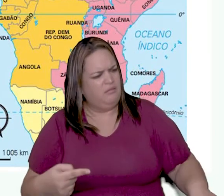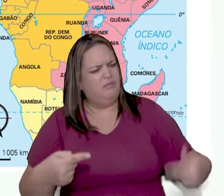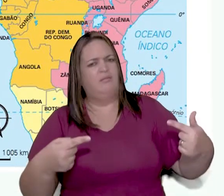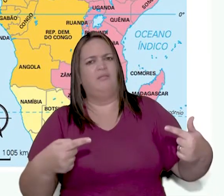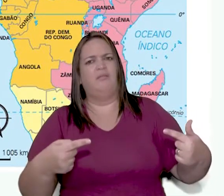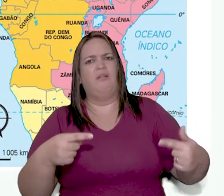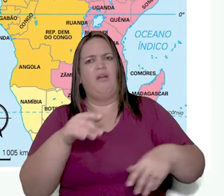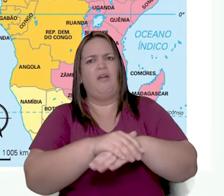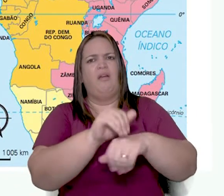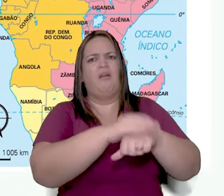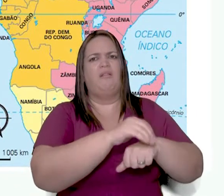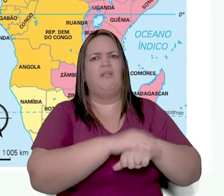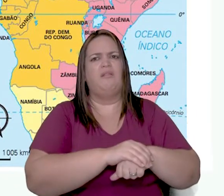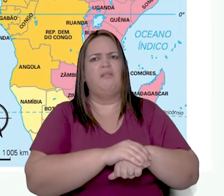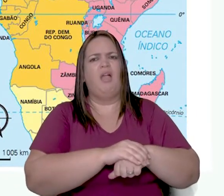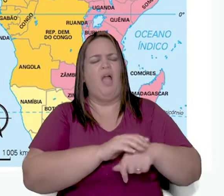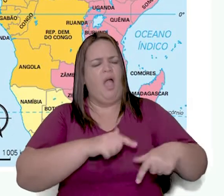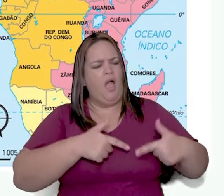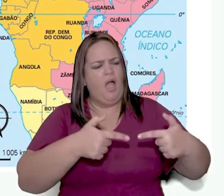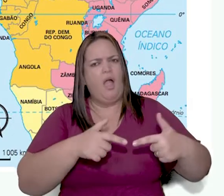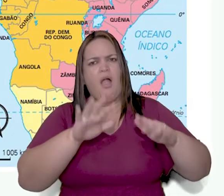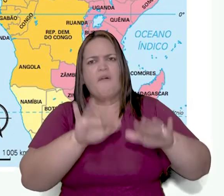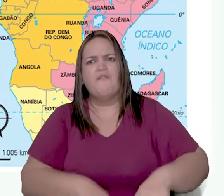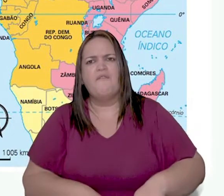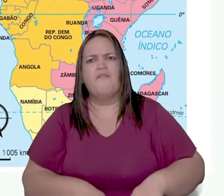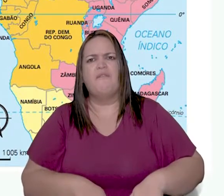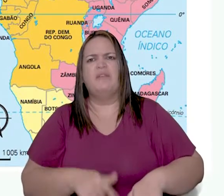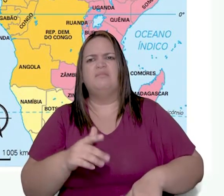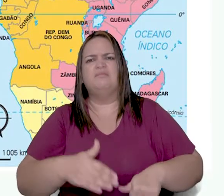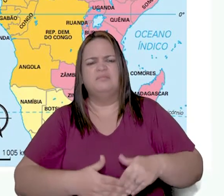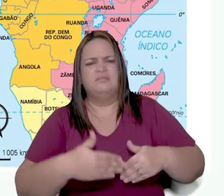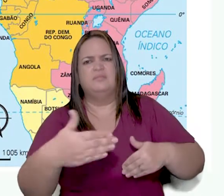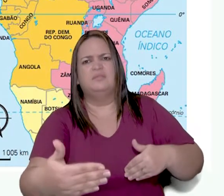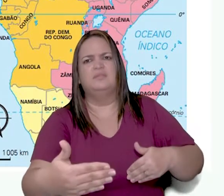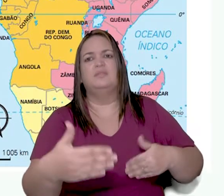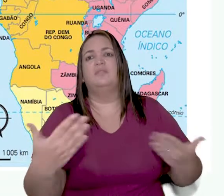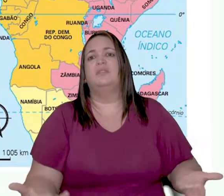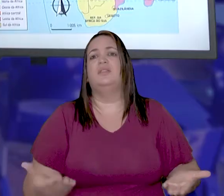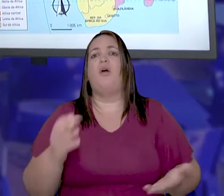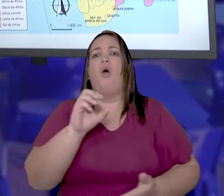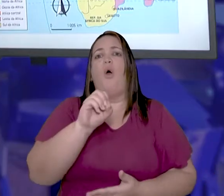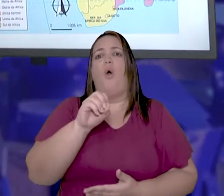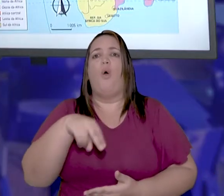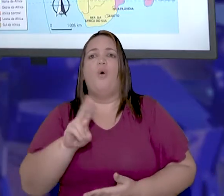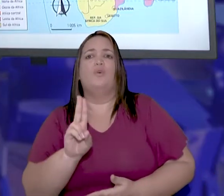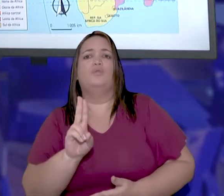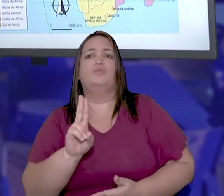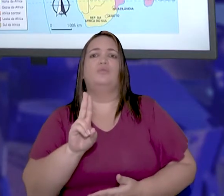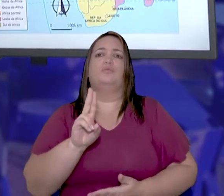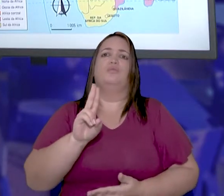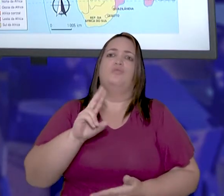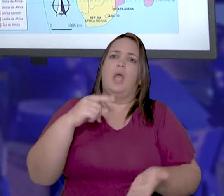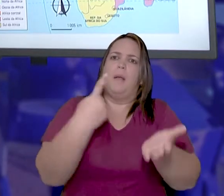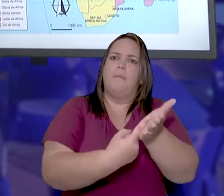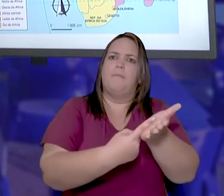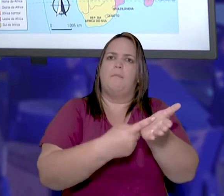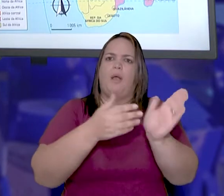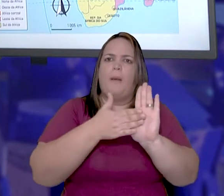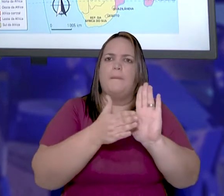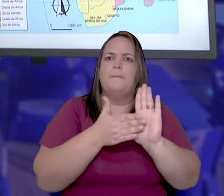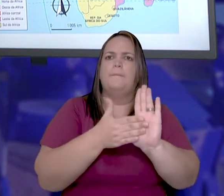amenizar esses conflitos territorial, No pós-guerra, a ONU